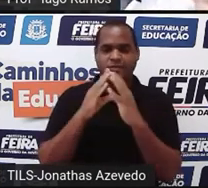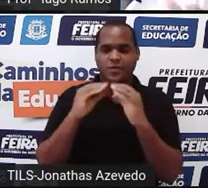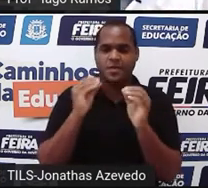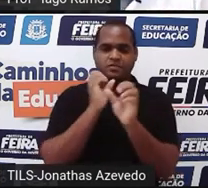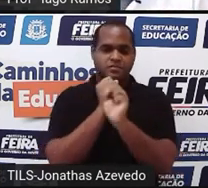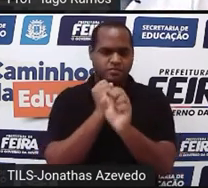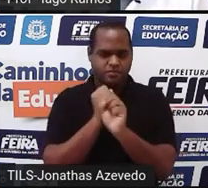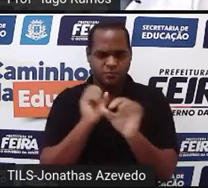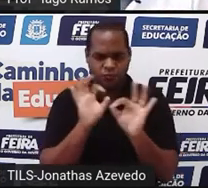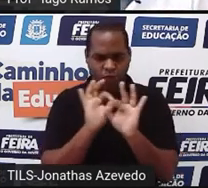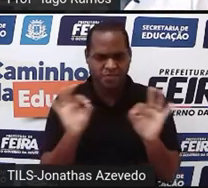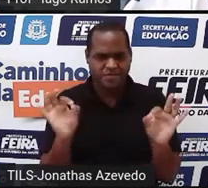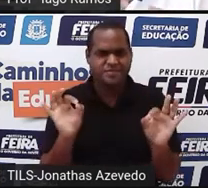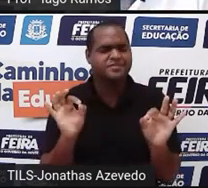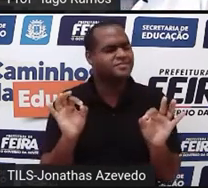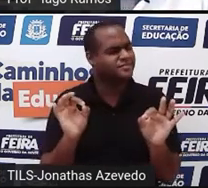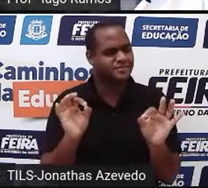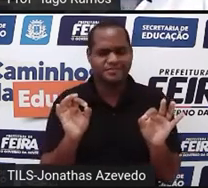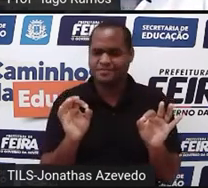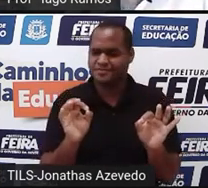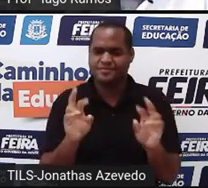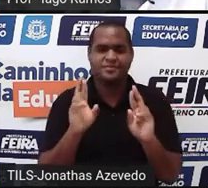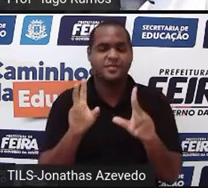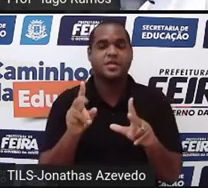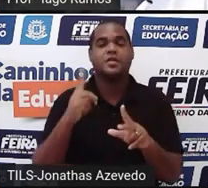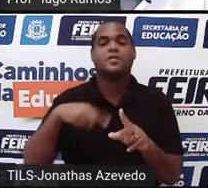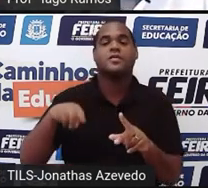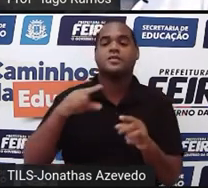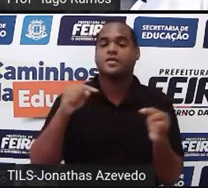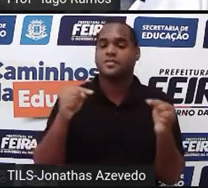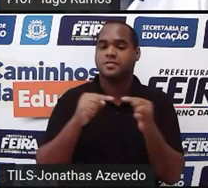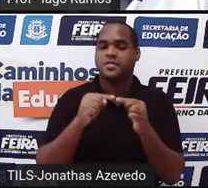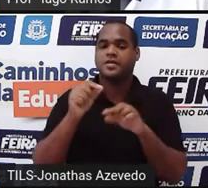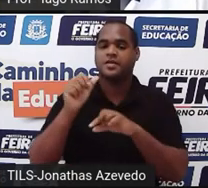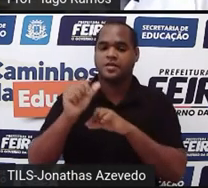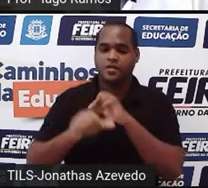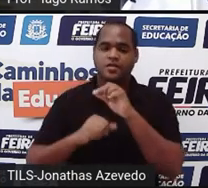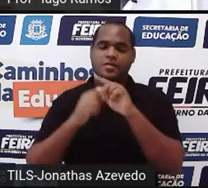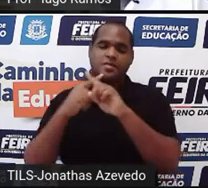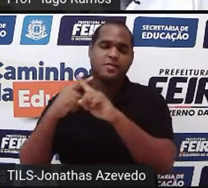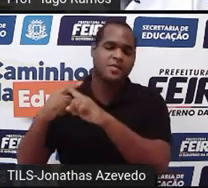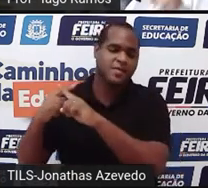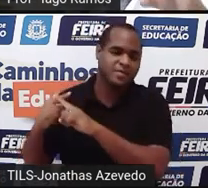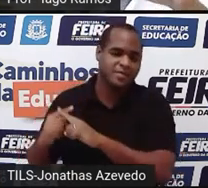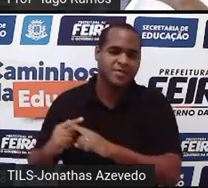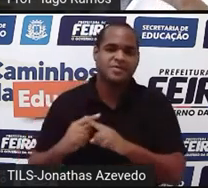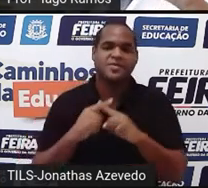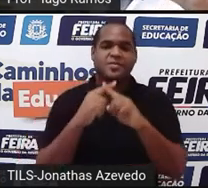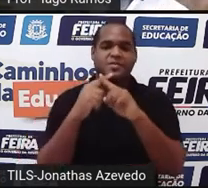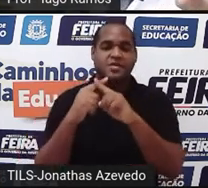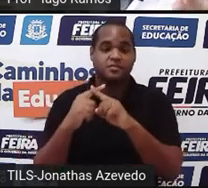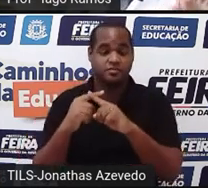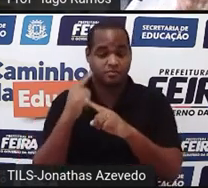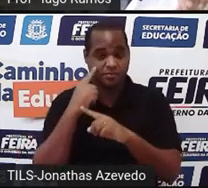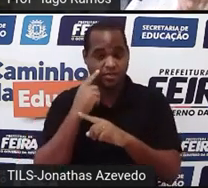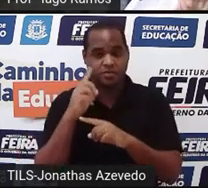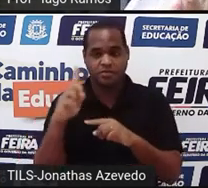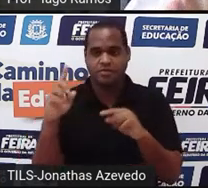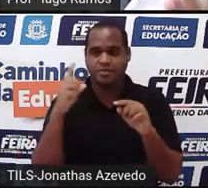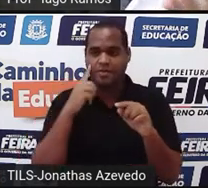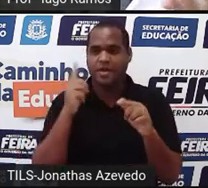desaparece uma das letras. E aí a gente aplica a multiplicidade nas equações. Pega uma,